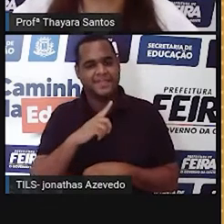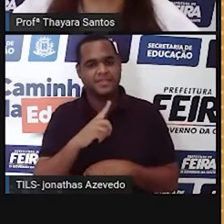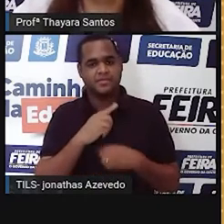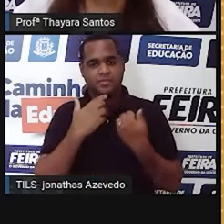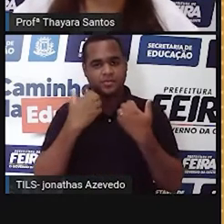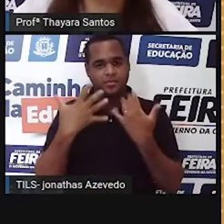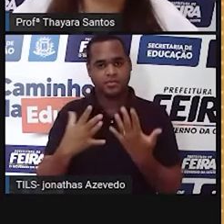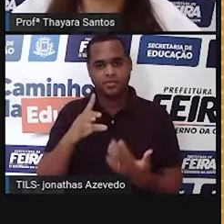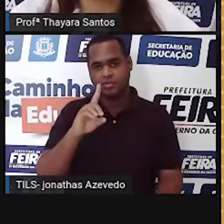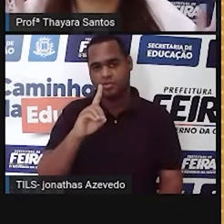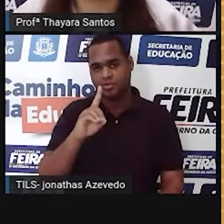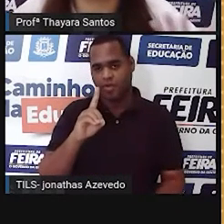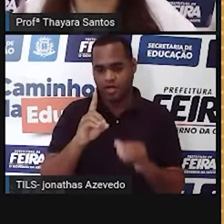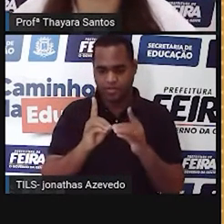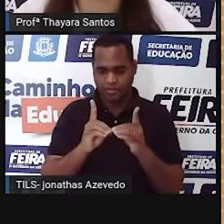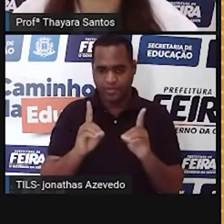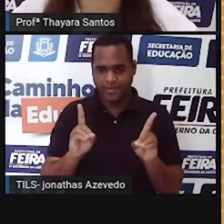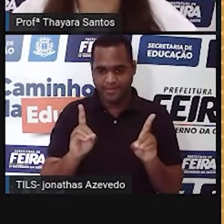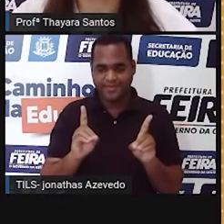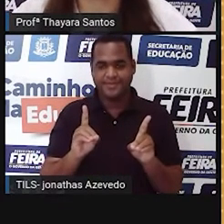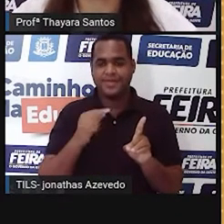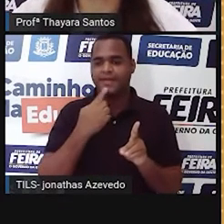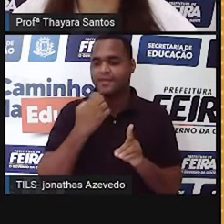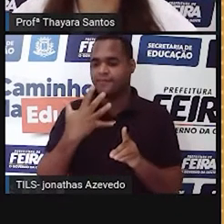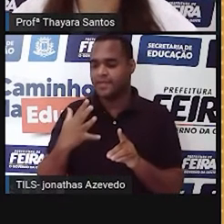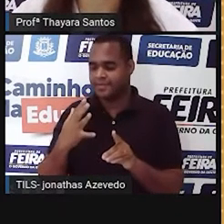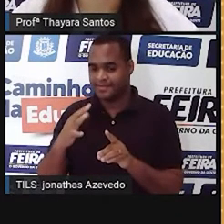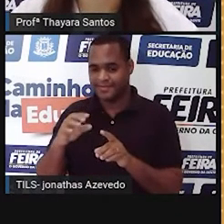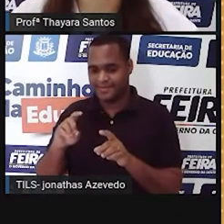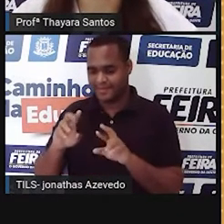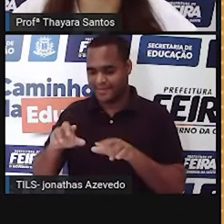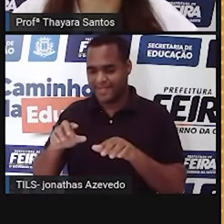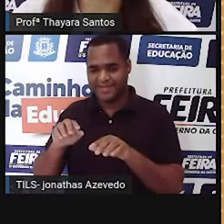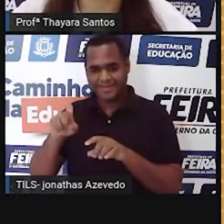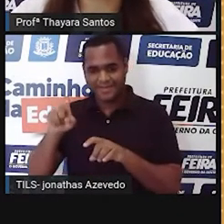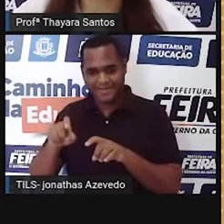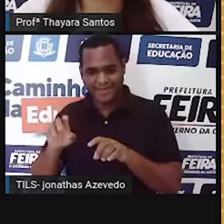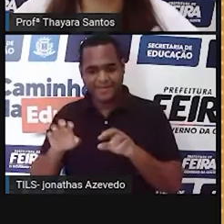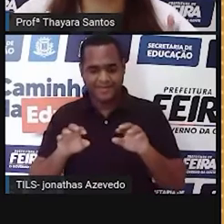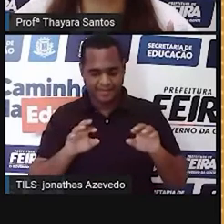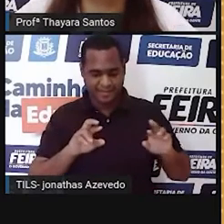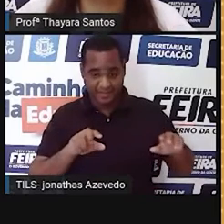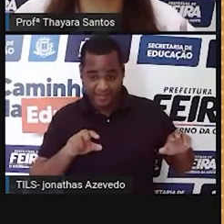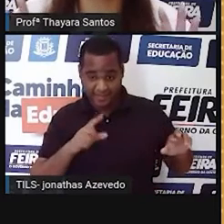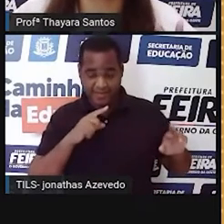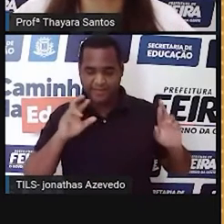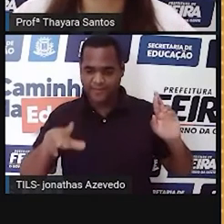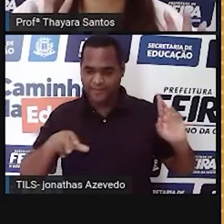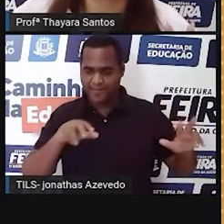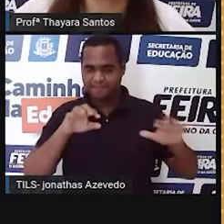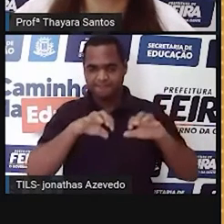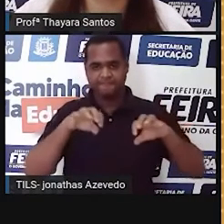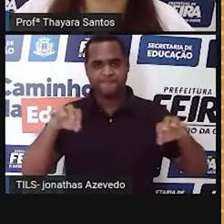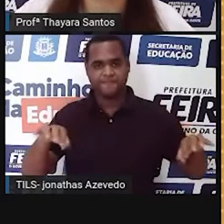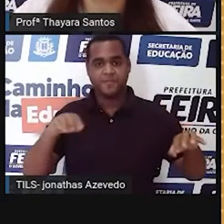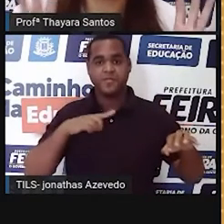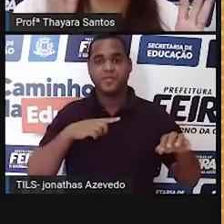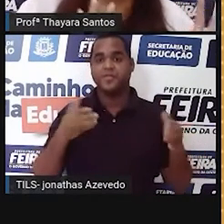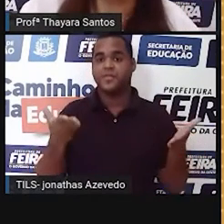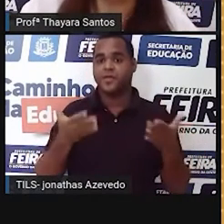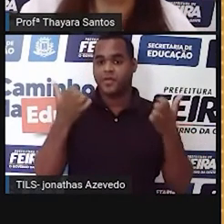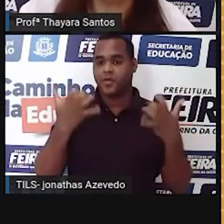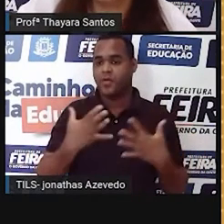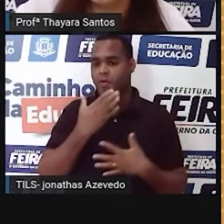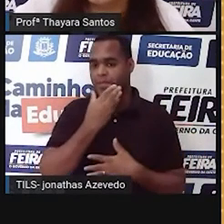chamados de dióicos, que a gente tem os sexos separados, e hoje o nosso foco vai ser no sistema reprodutor